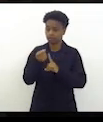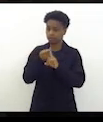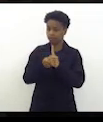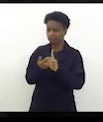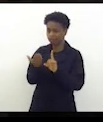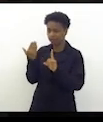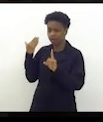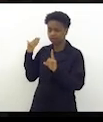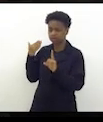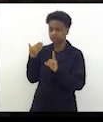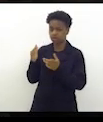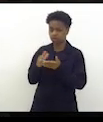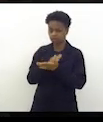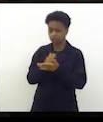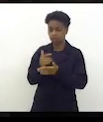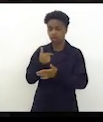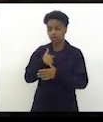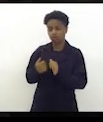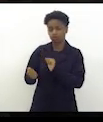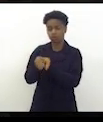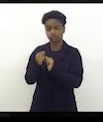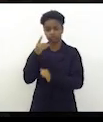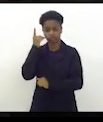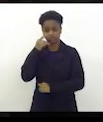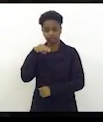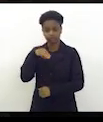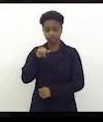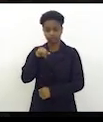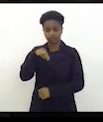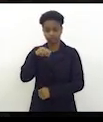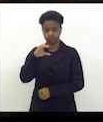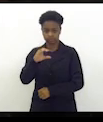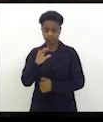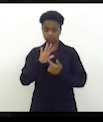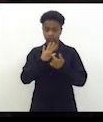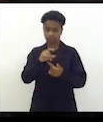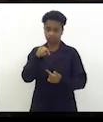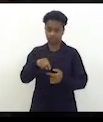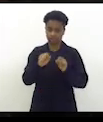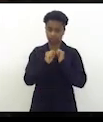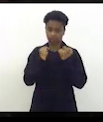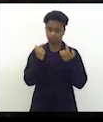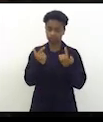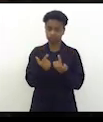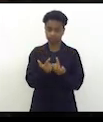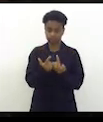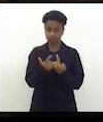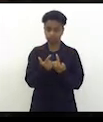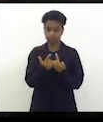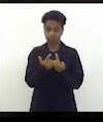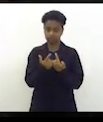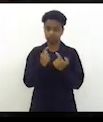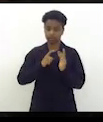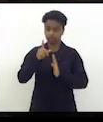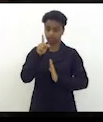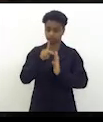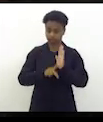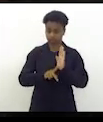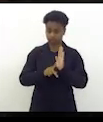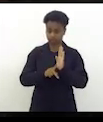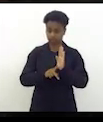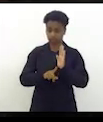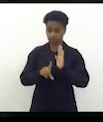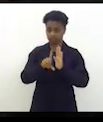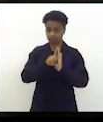eu e o deputado Carlos Mink apresentamos nessa casa e está tramitando um projeto de